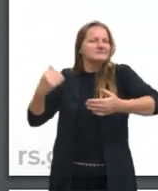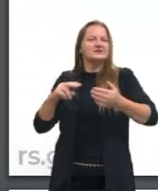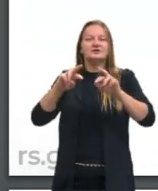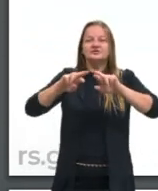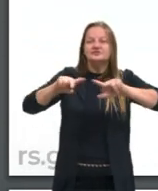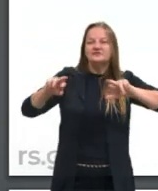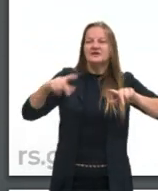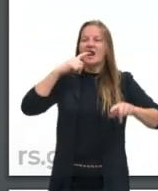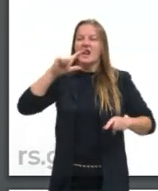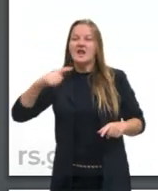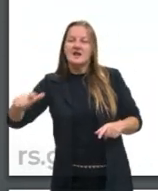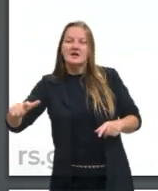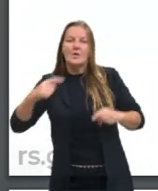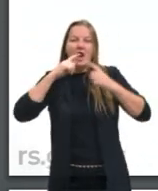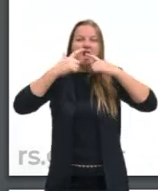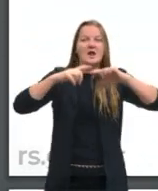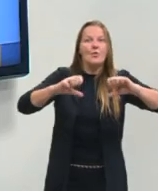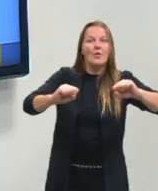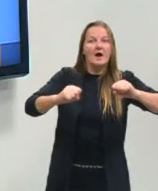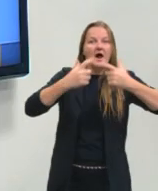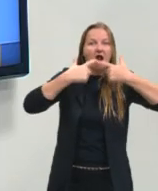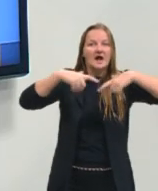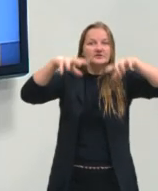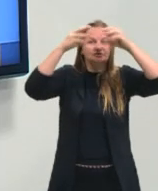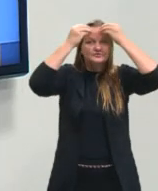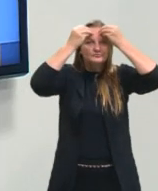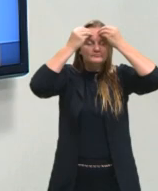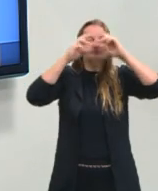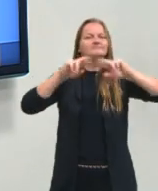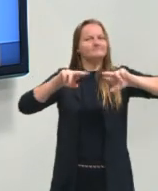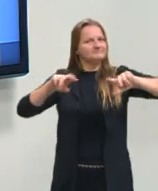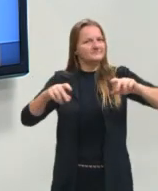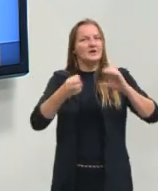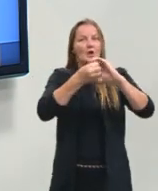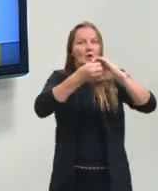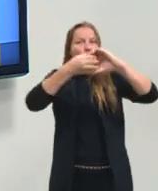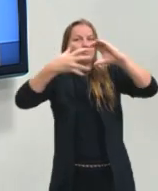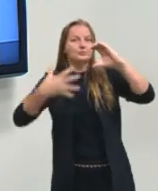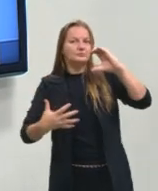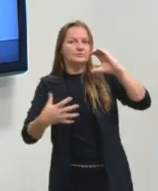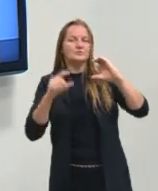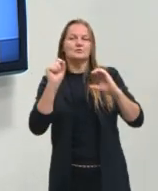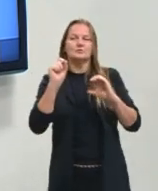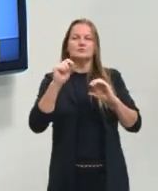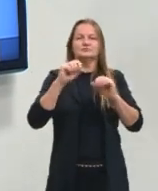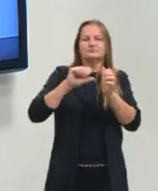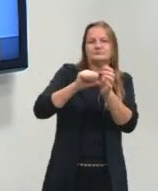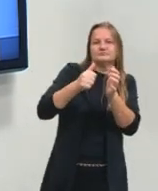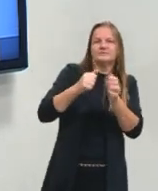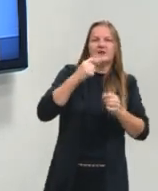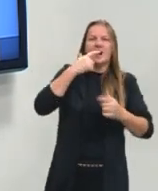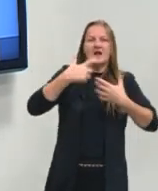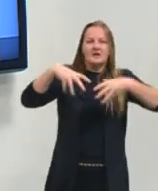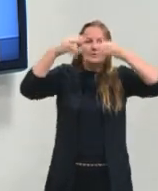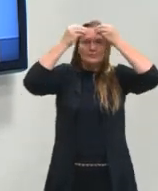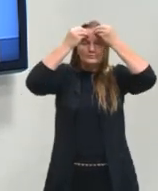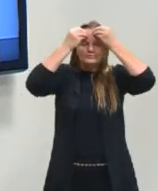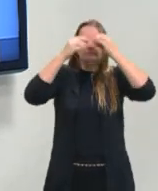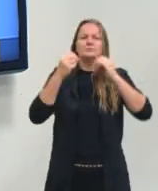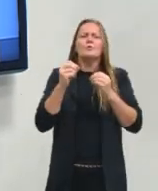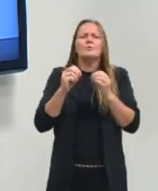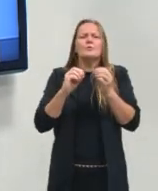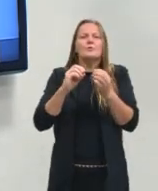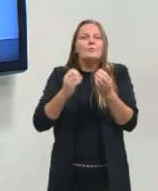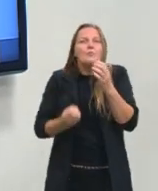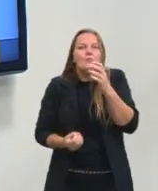entre língua e linguagem. A gente já falou quais são as características, o que que produz a linguagem, como é que a gente formula